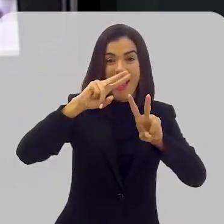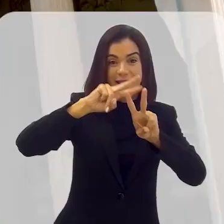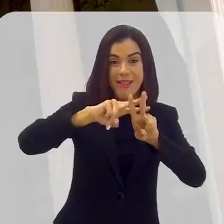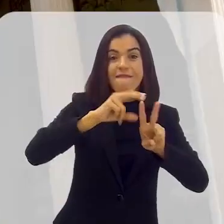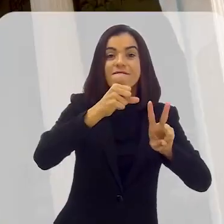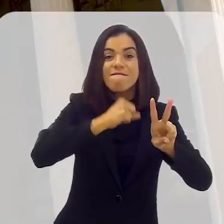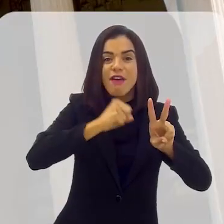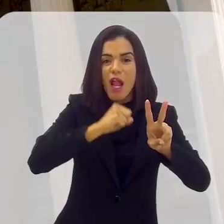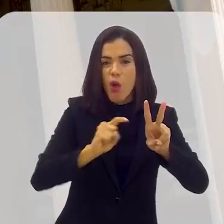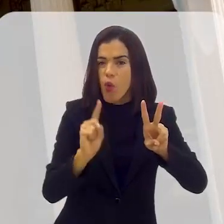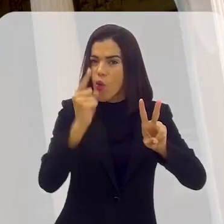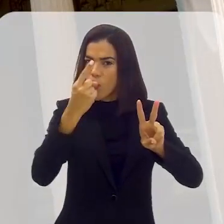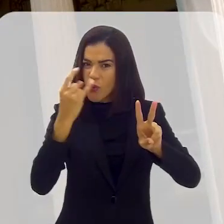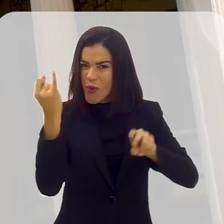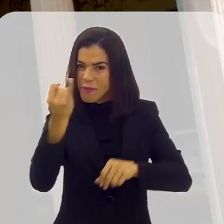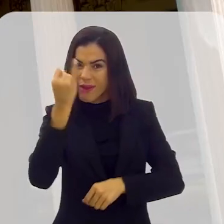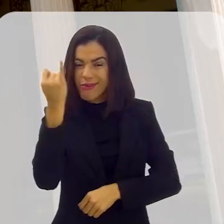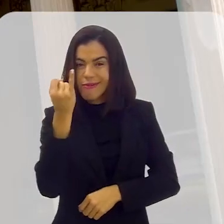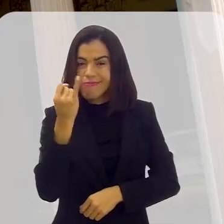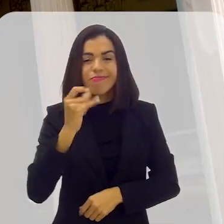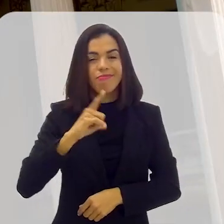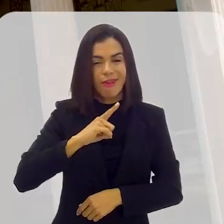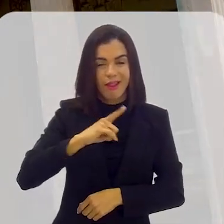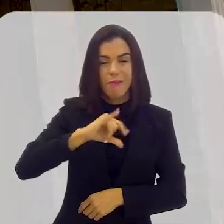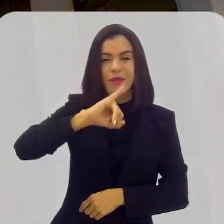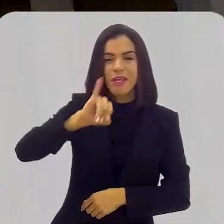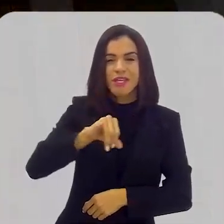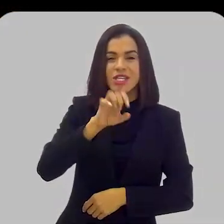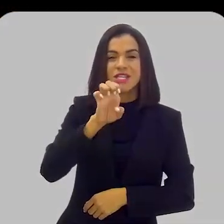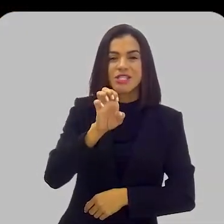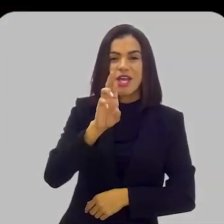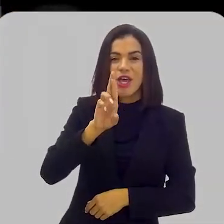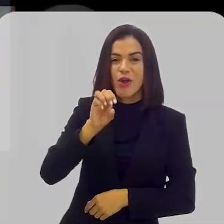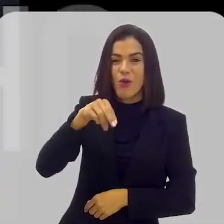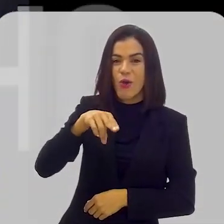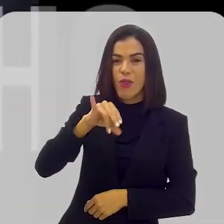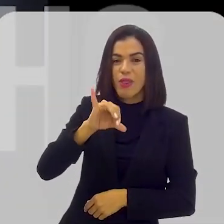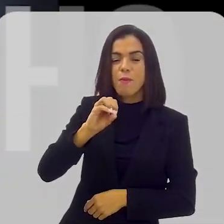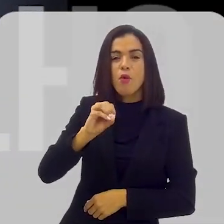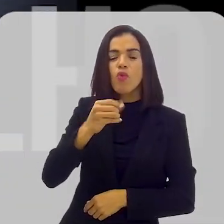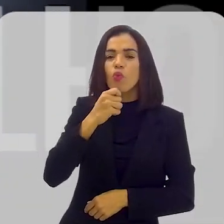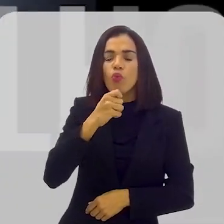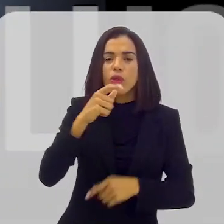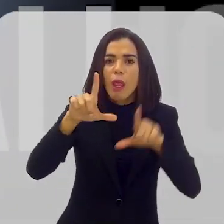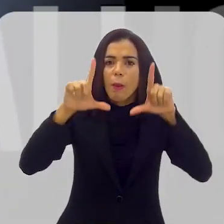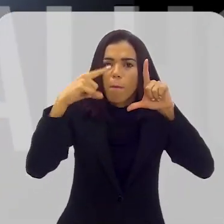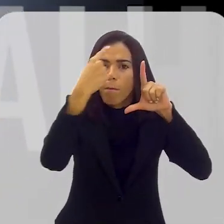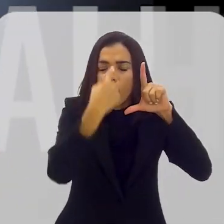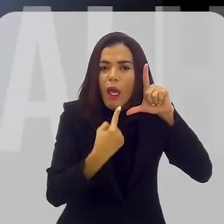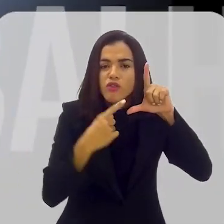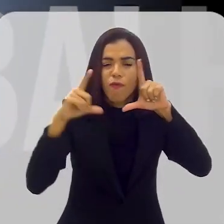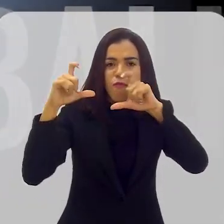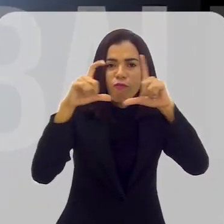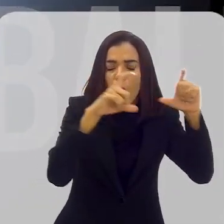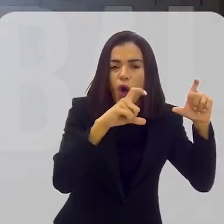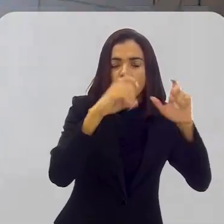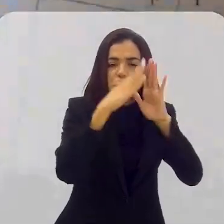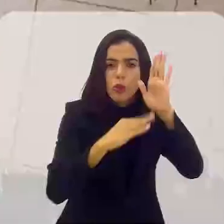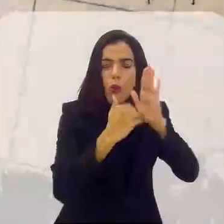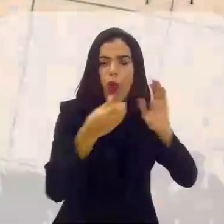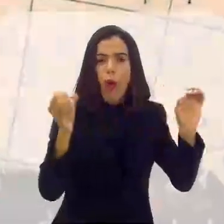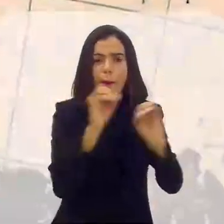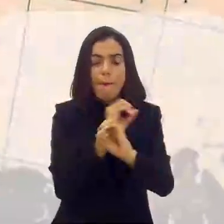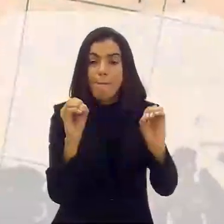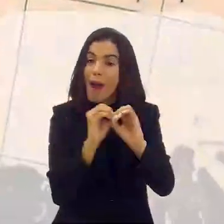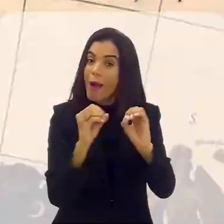velha, Tiradentes não foi o único com relevância. Jerônimo Barbalho, um herói sem pintura e sem foto.